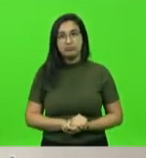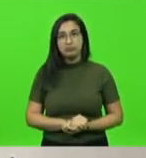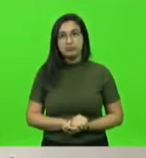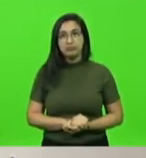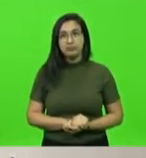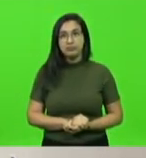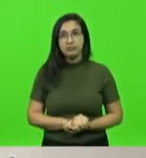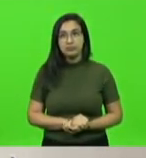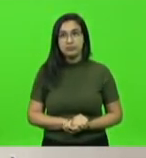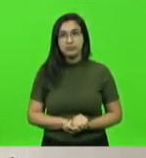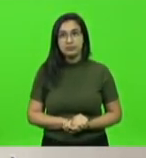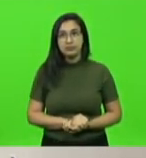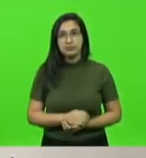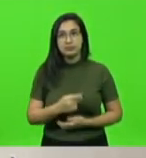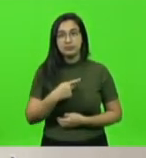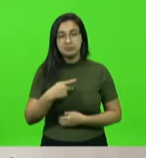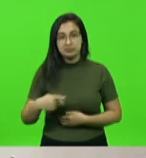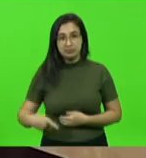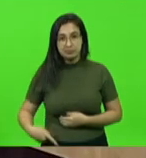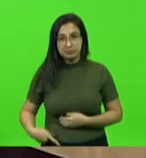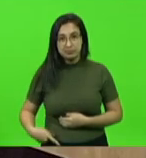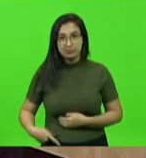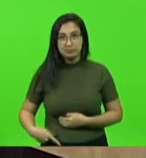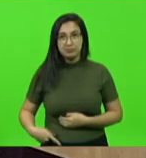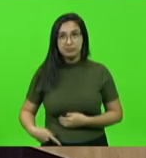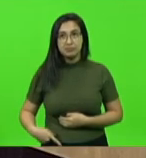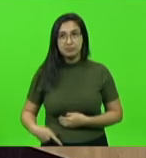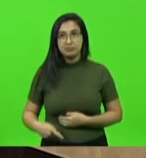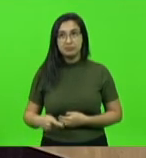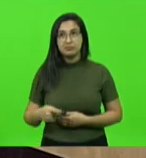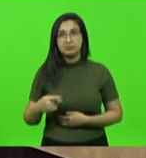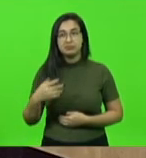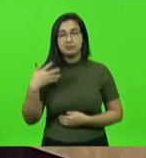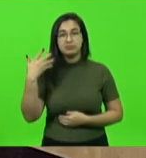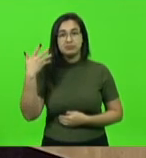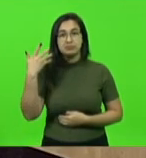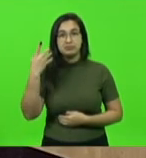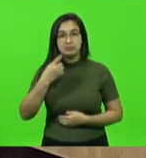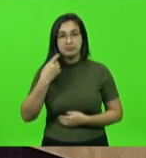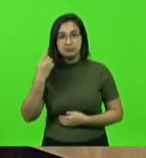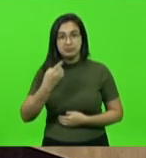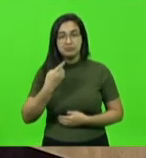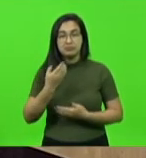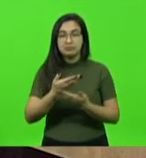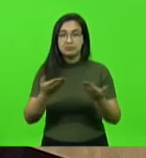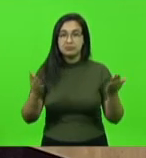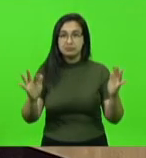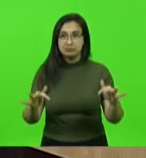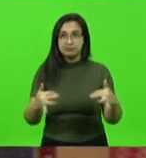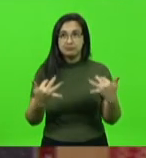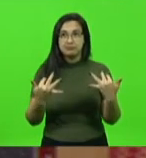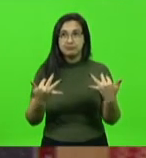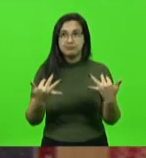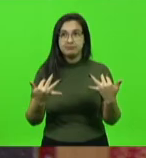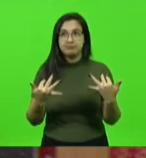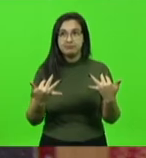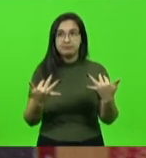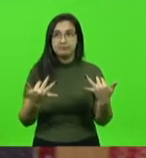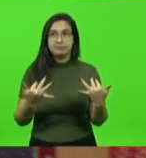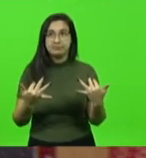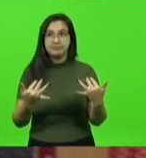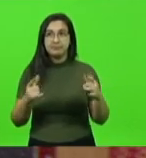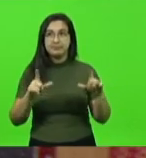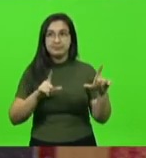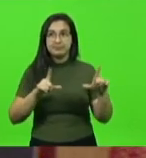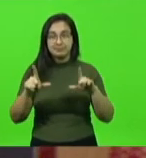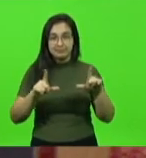senhor presidente senhores deputados público que nos acompanha é